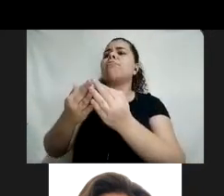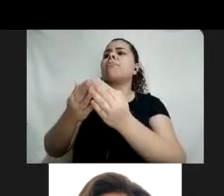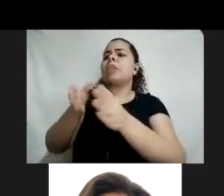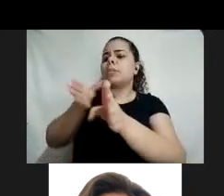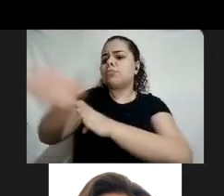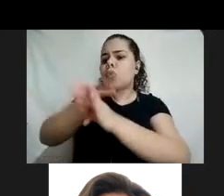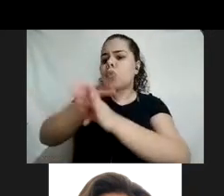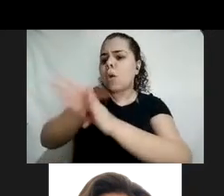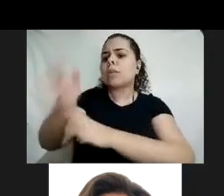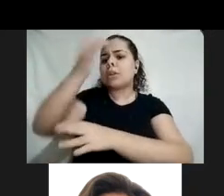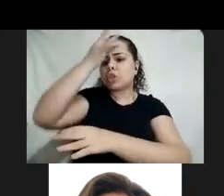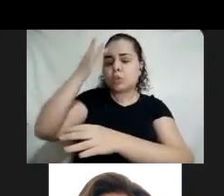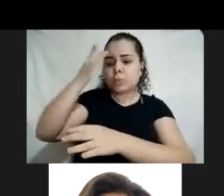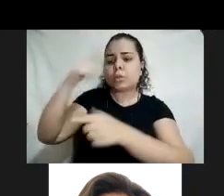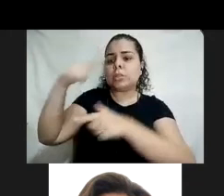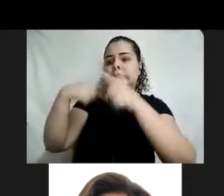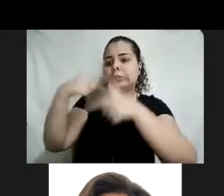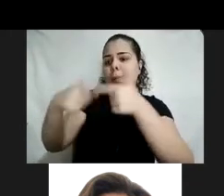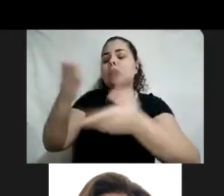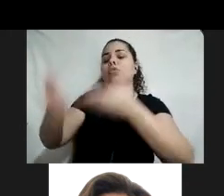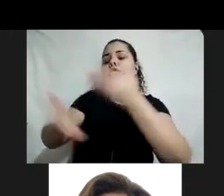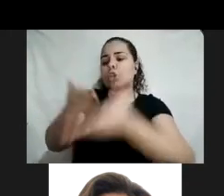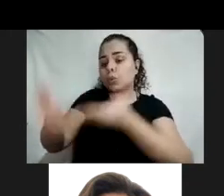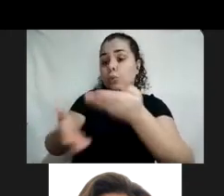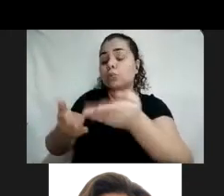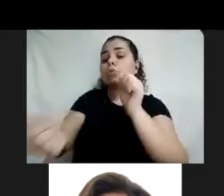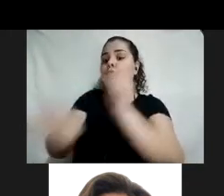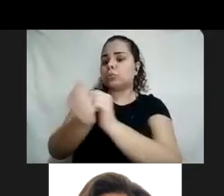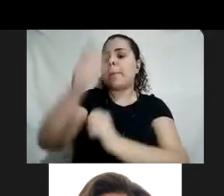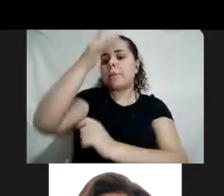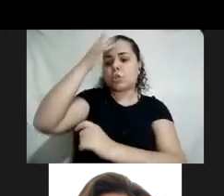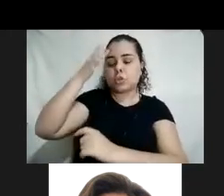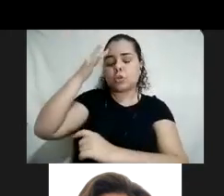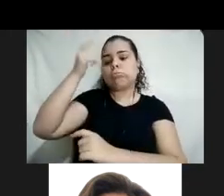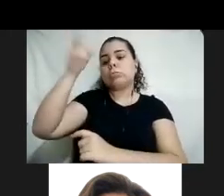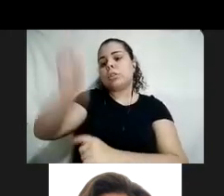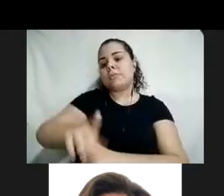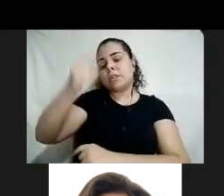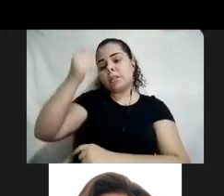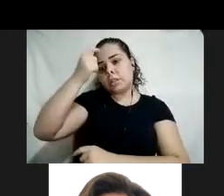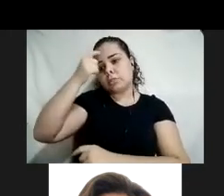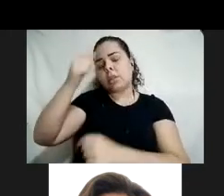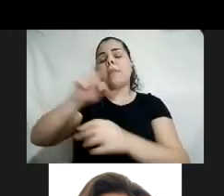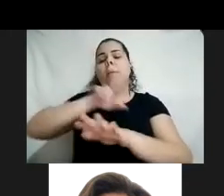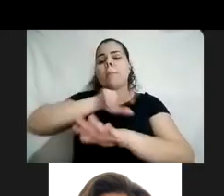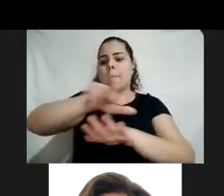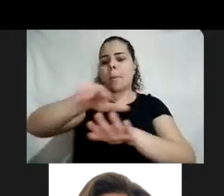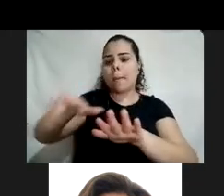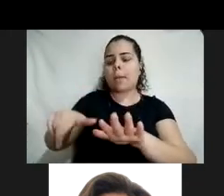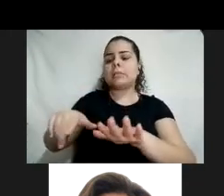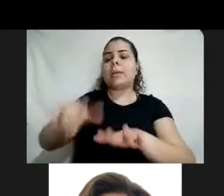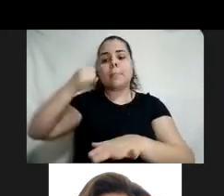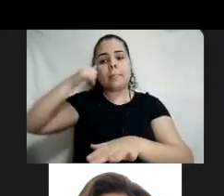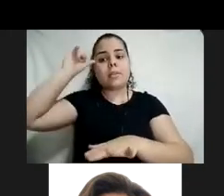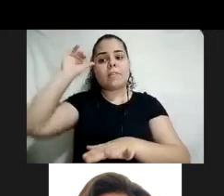cuida de pessoas com deficiência intelectual sobre diversos aspectos relacionados à prevenção, saúde. e esse